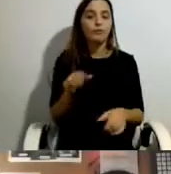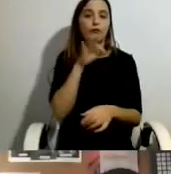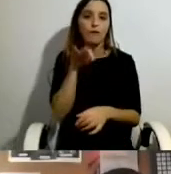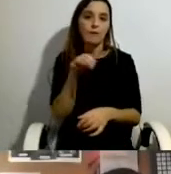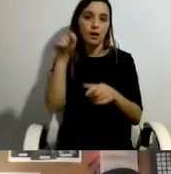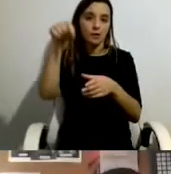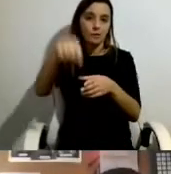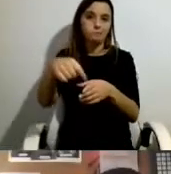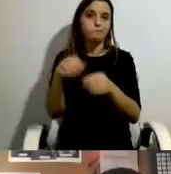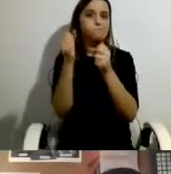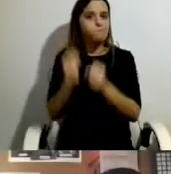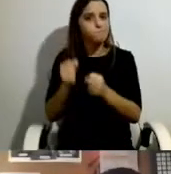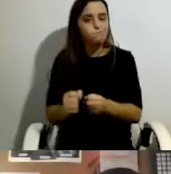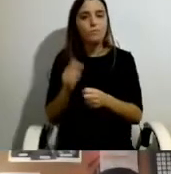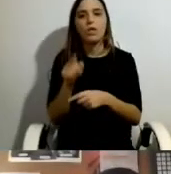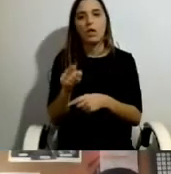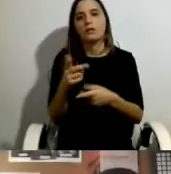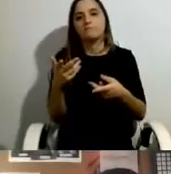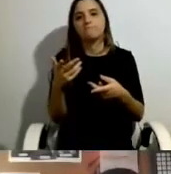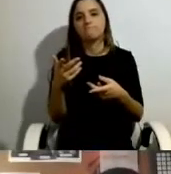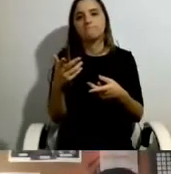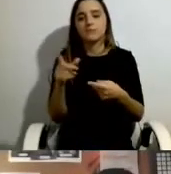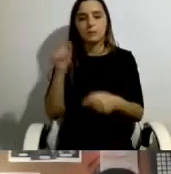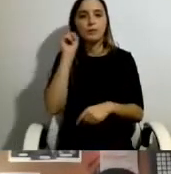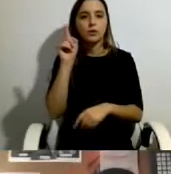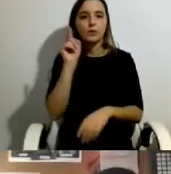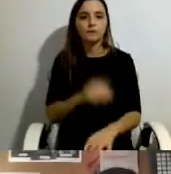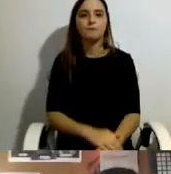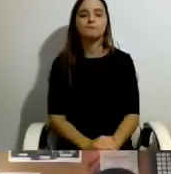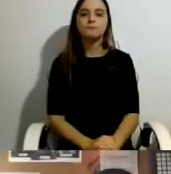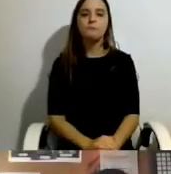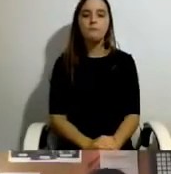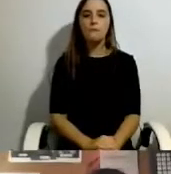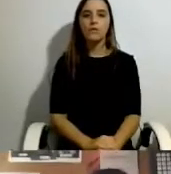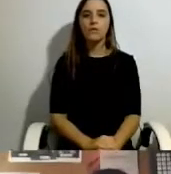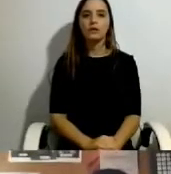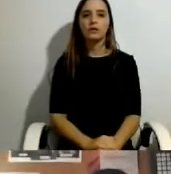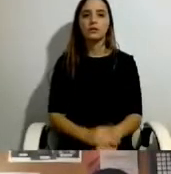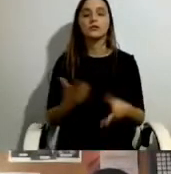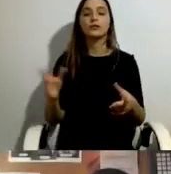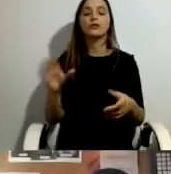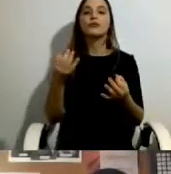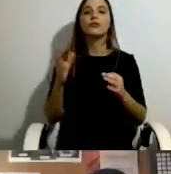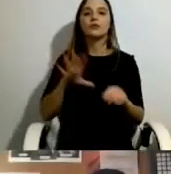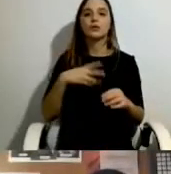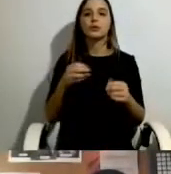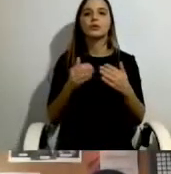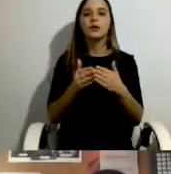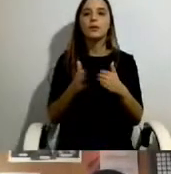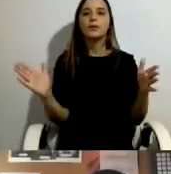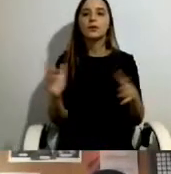não são de menos importância. E, portanto, aqui todos os mundos que se abriram às possibilidades